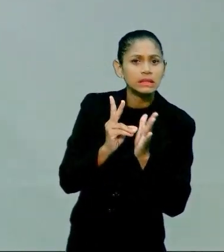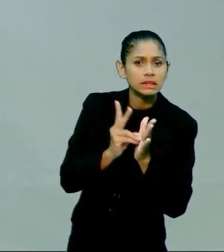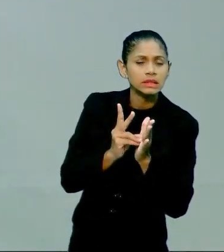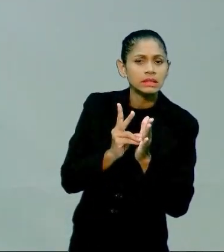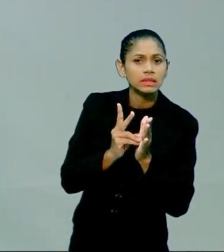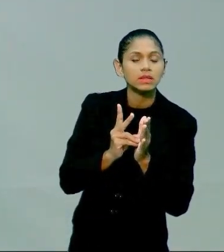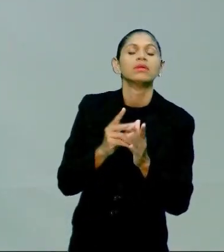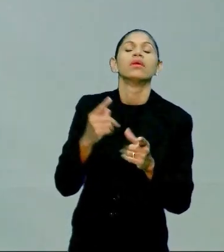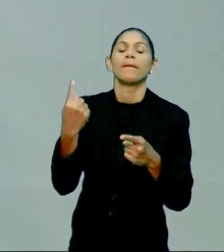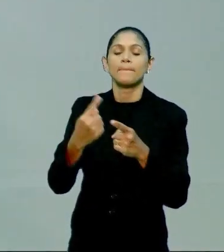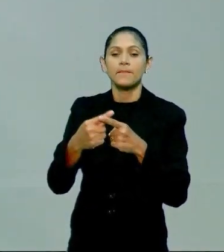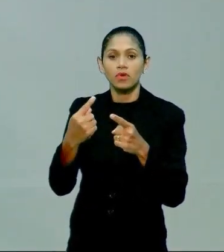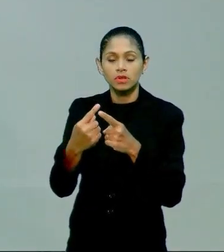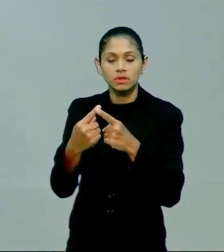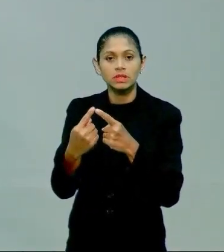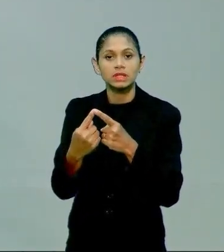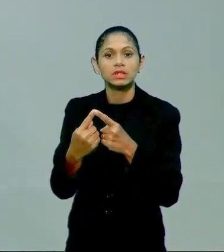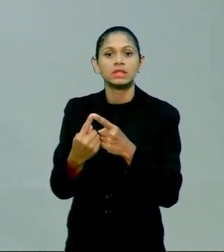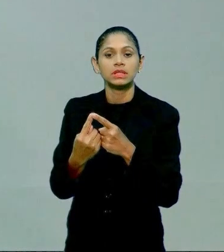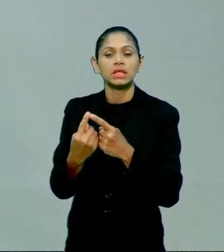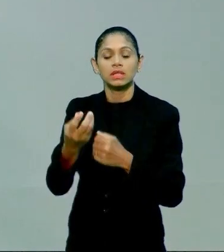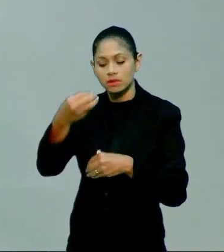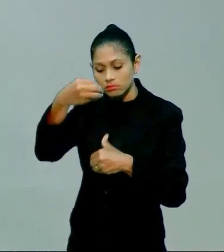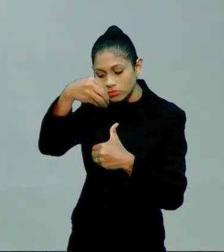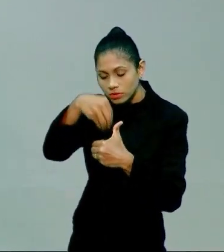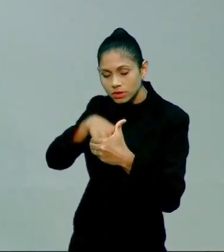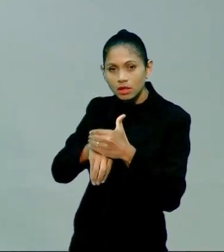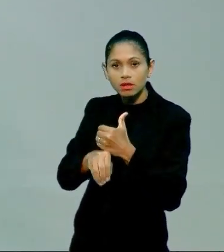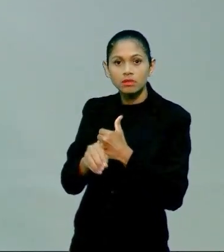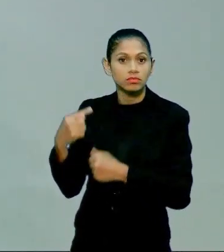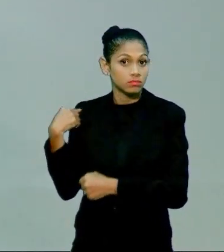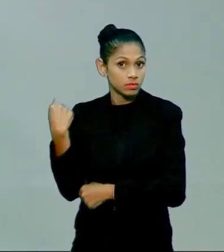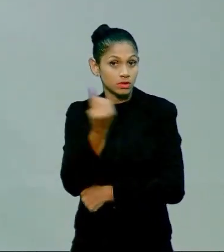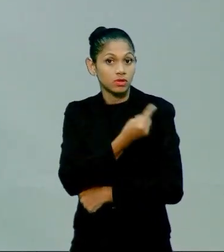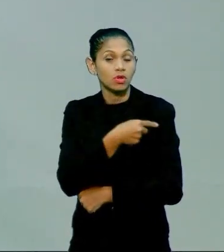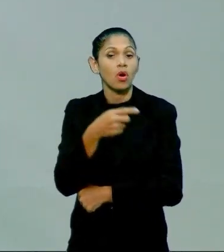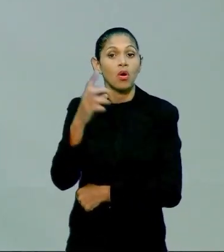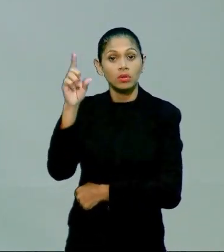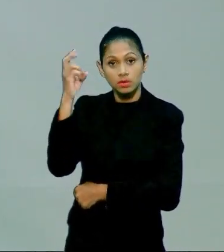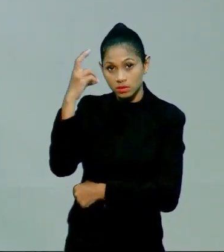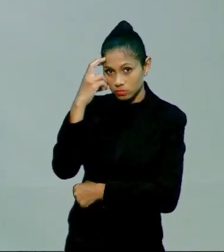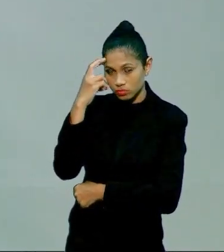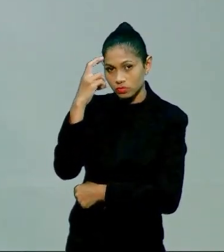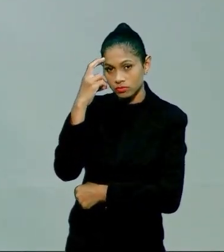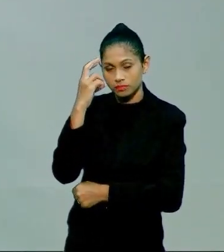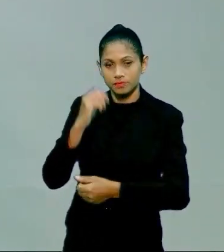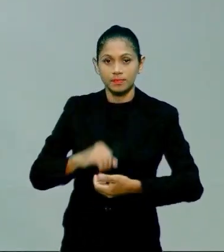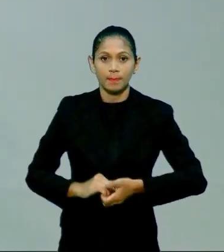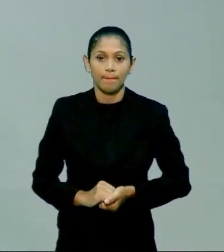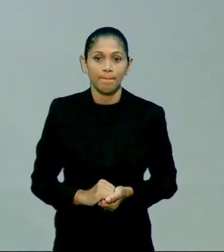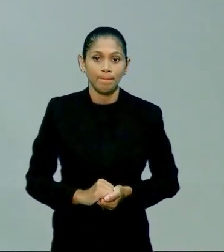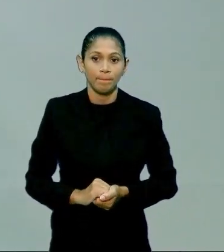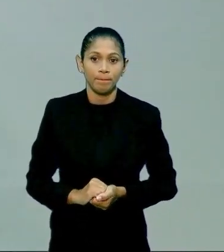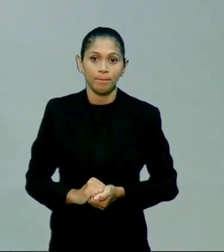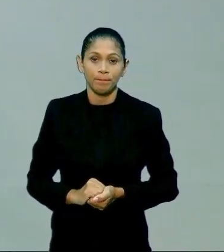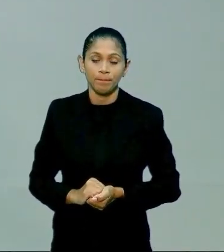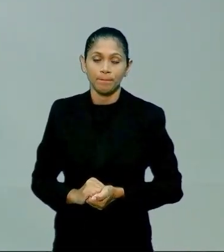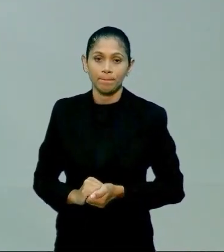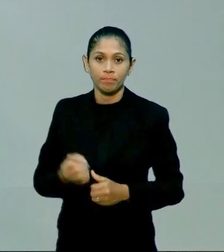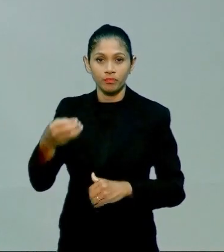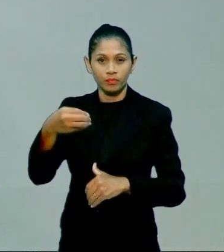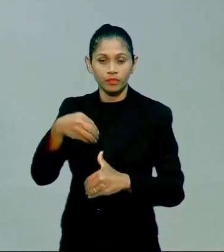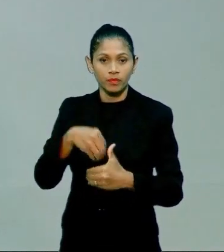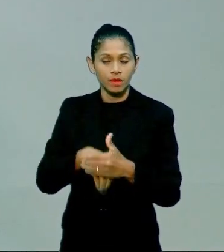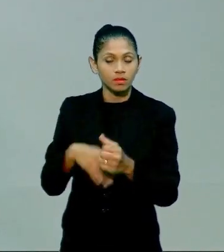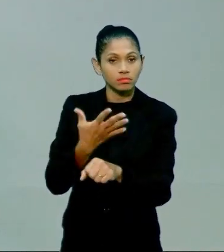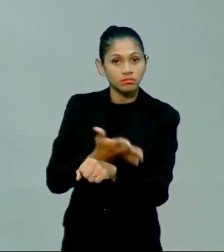identificação. Então, quando eu fizer a recapitulação aqui rapidamente, que vocês já vão observar, vocês vão conseguir ver que dentro